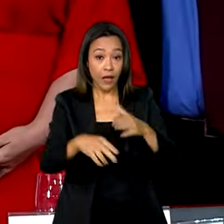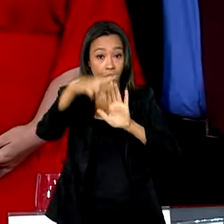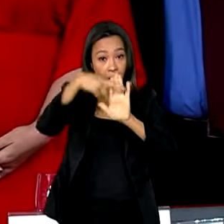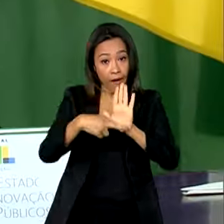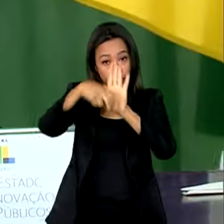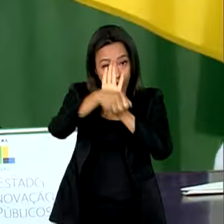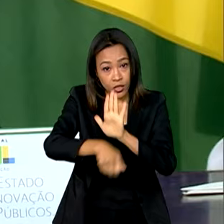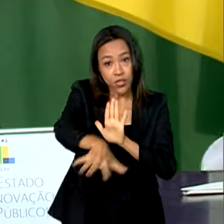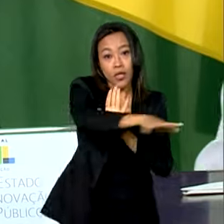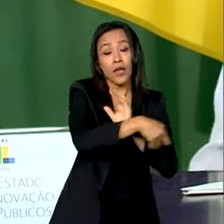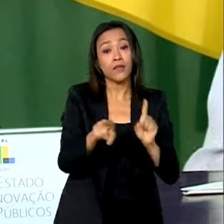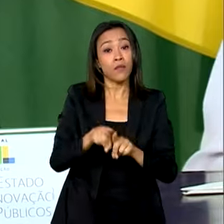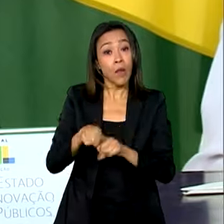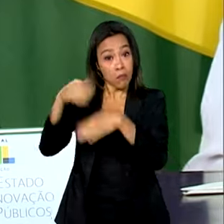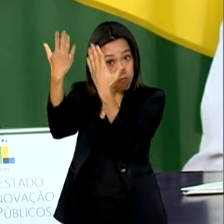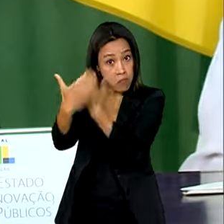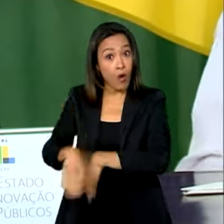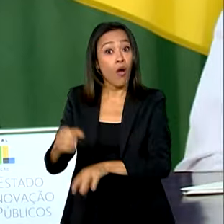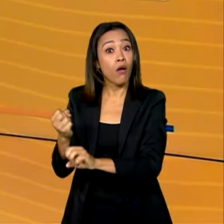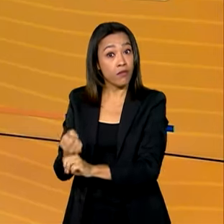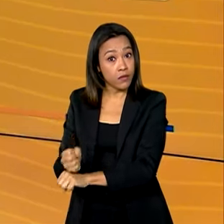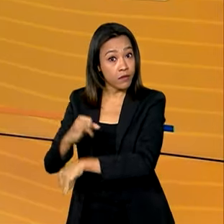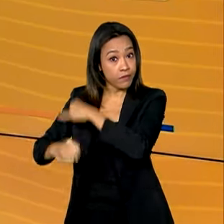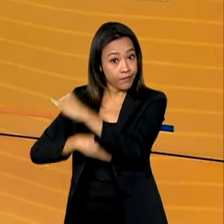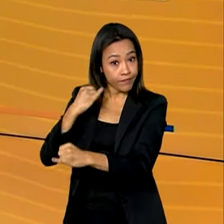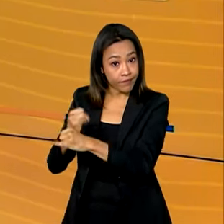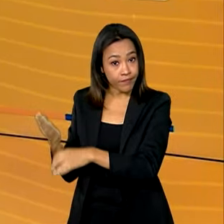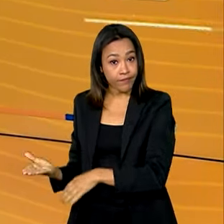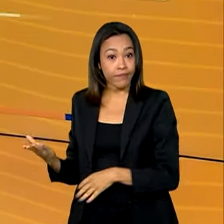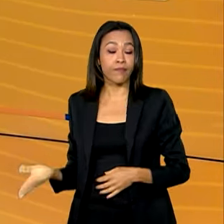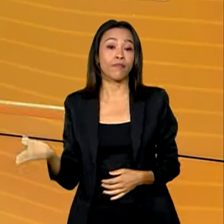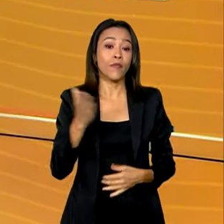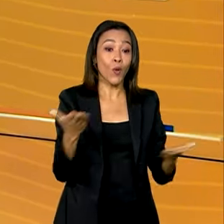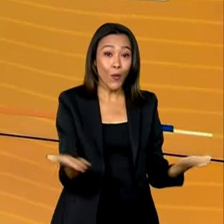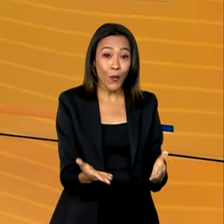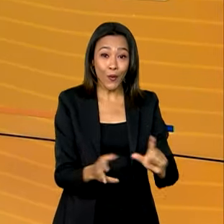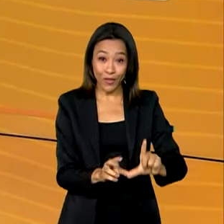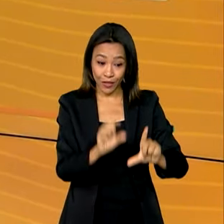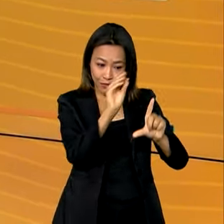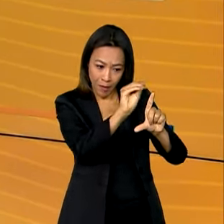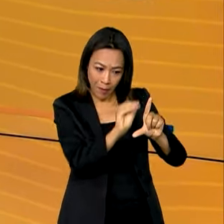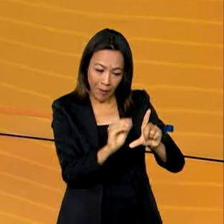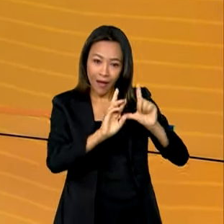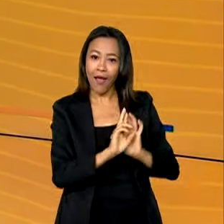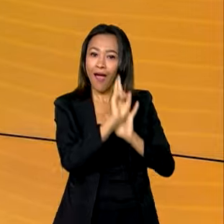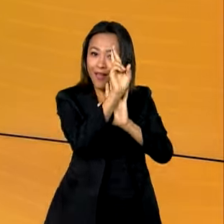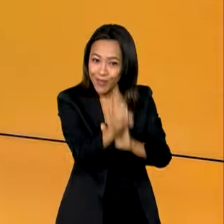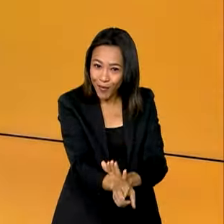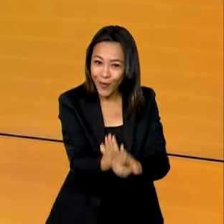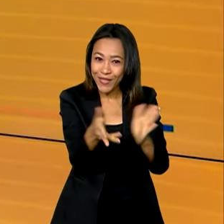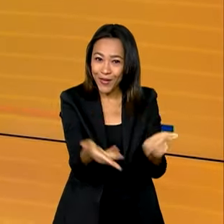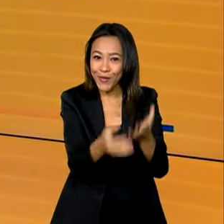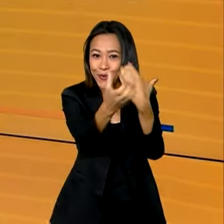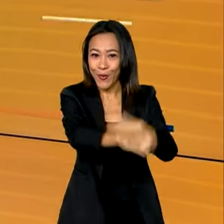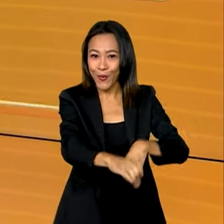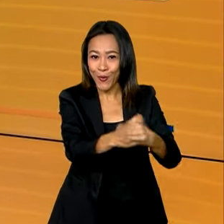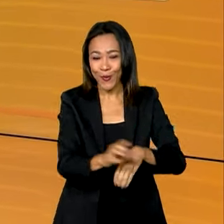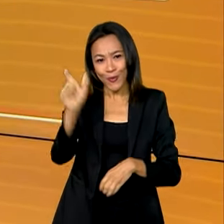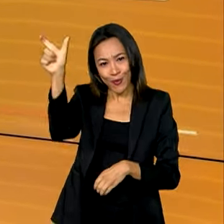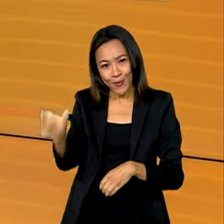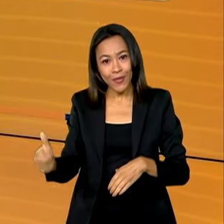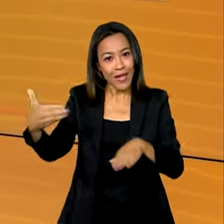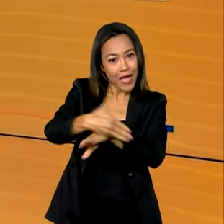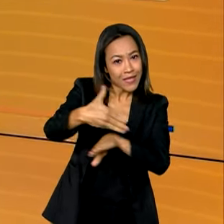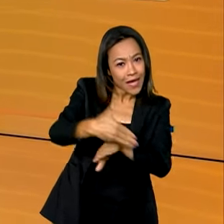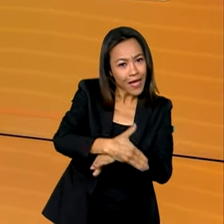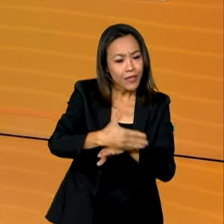e permite aplicação de provas online. Sai hoje o cartão de resposta do concurso unificado. O candidato terá acesso